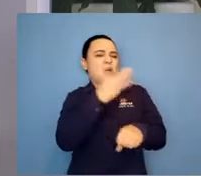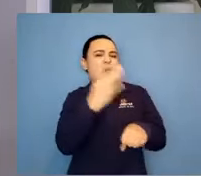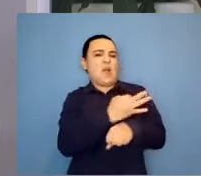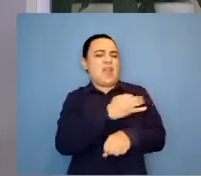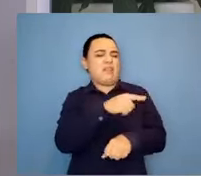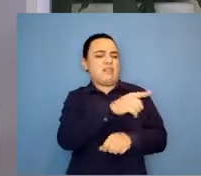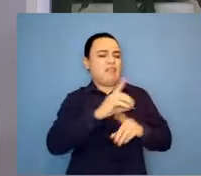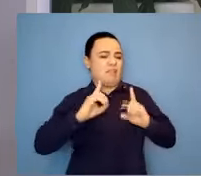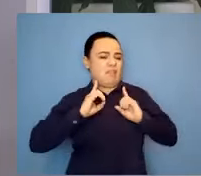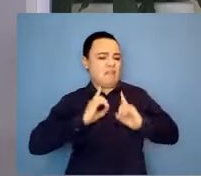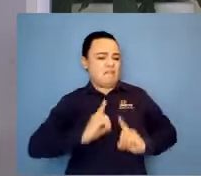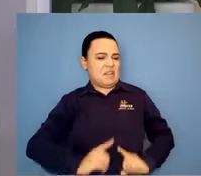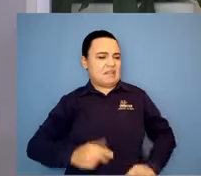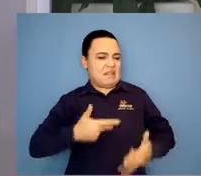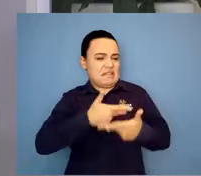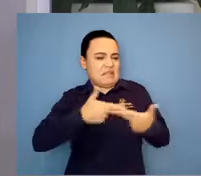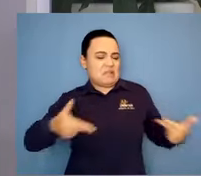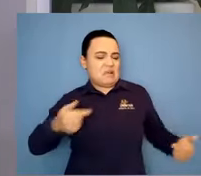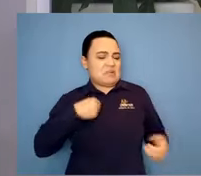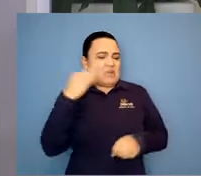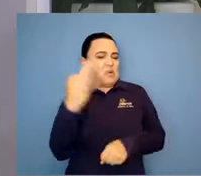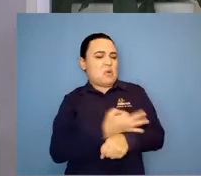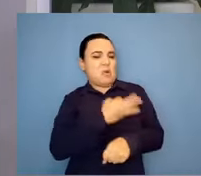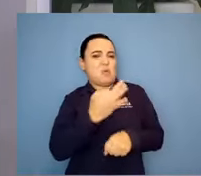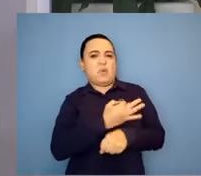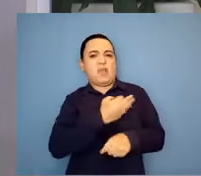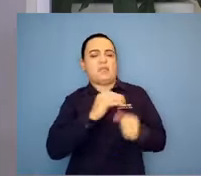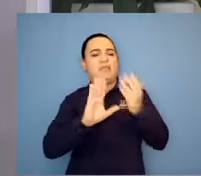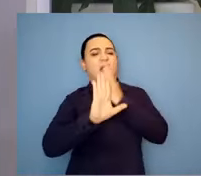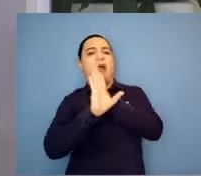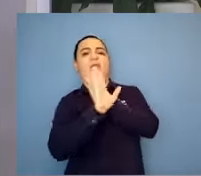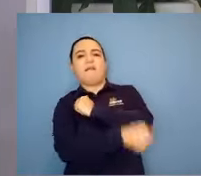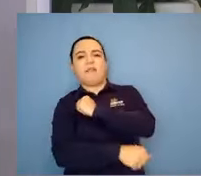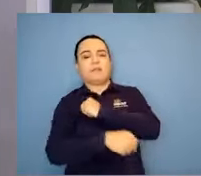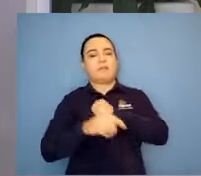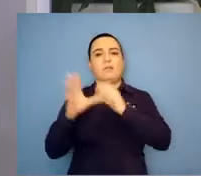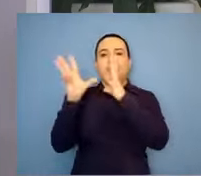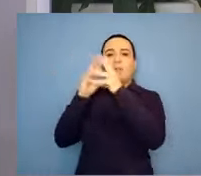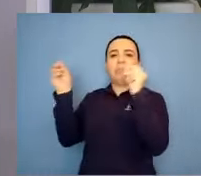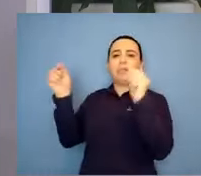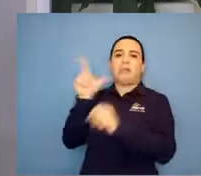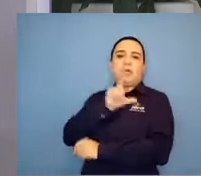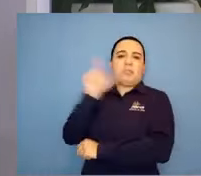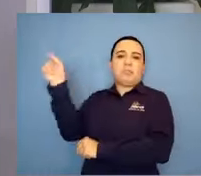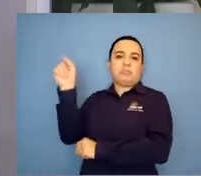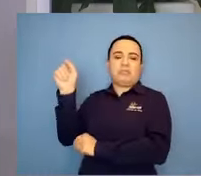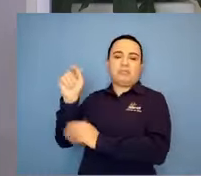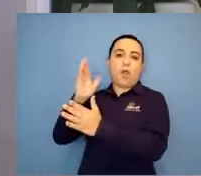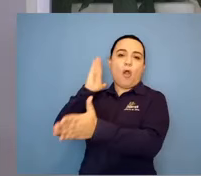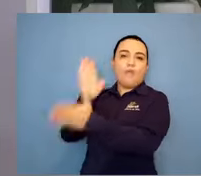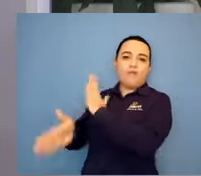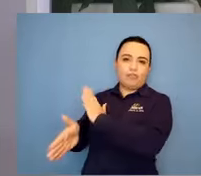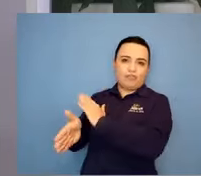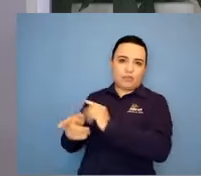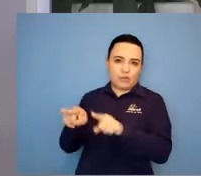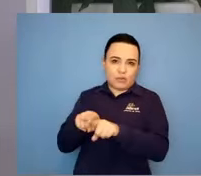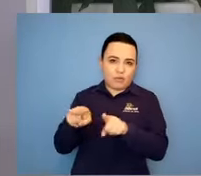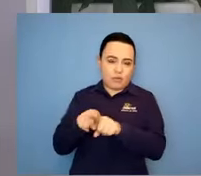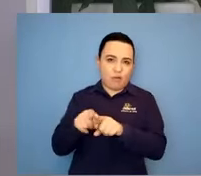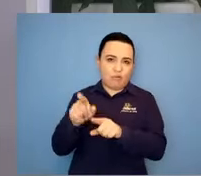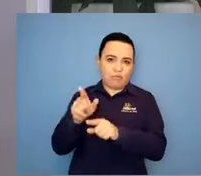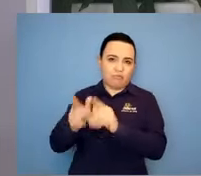E simplesmente se afastou da família, né? Então, isso é... A gente também tem que trazer, né? Essa